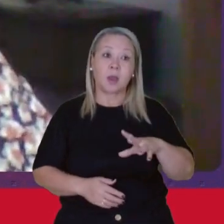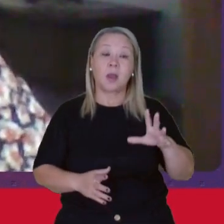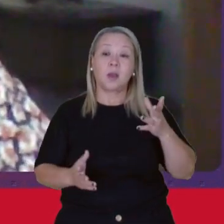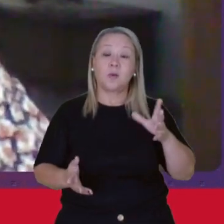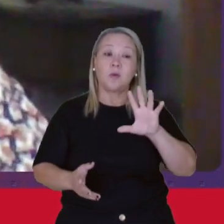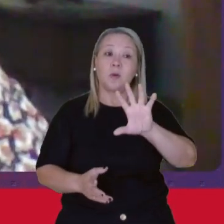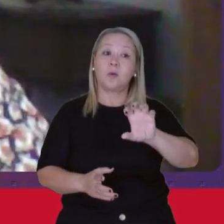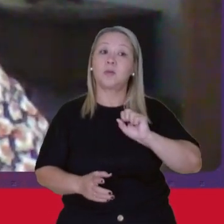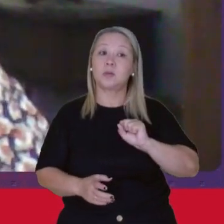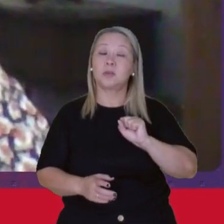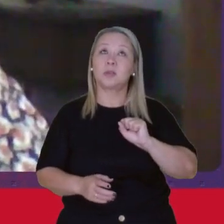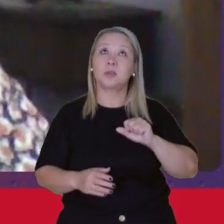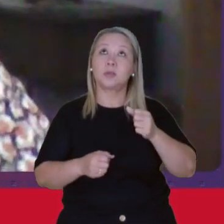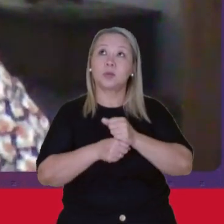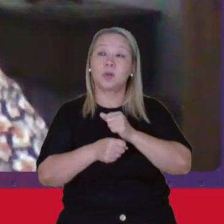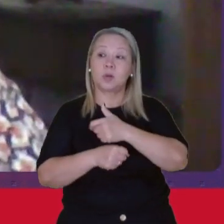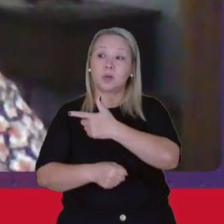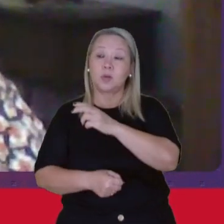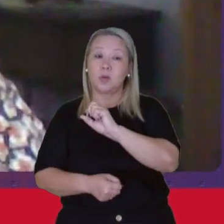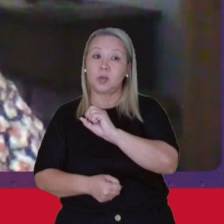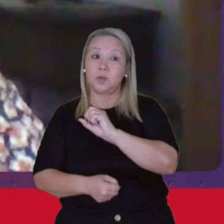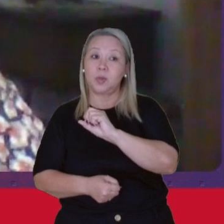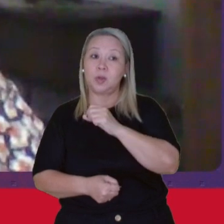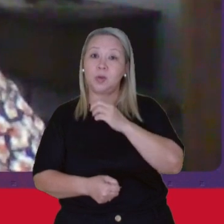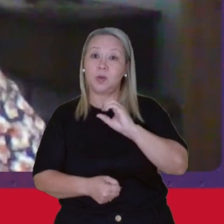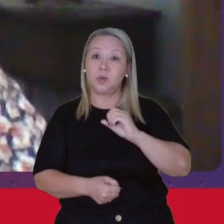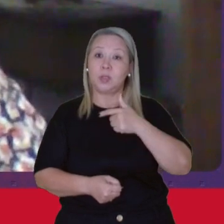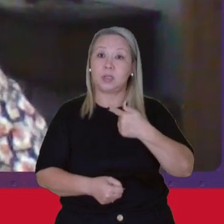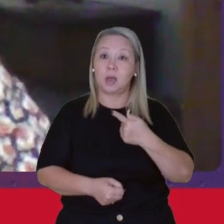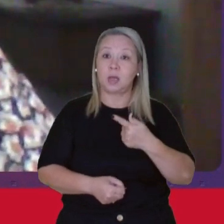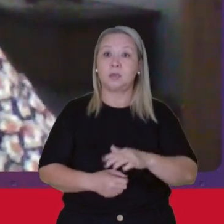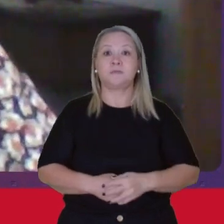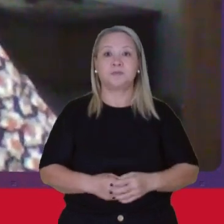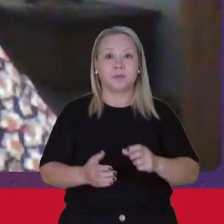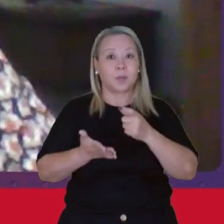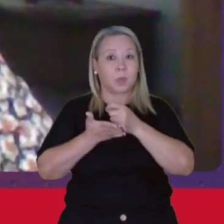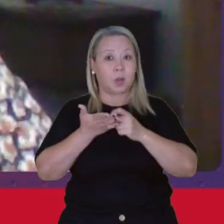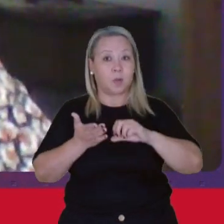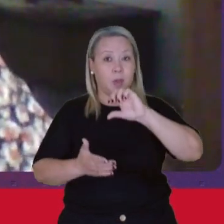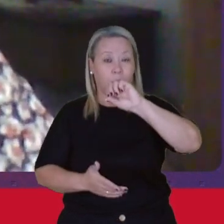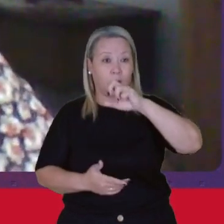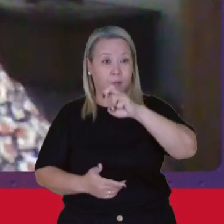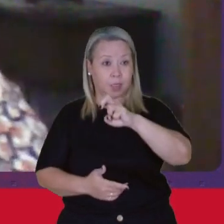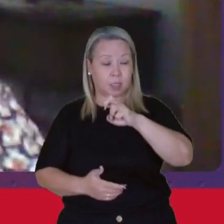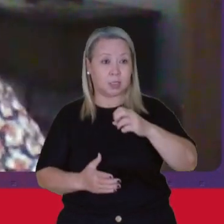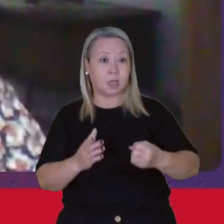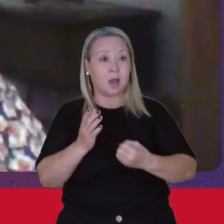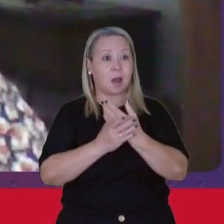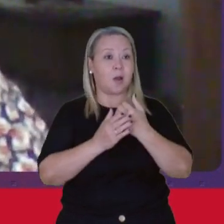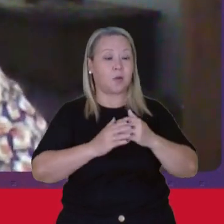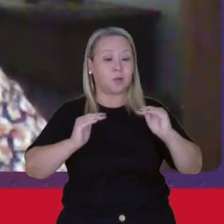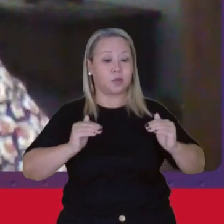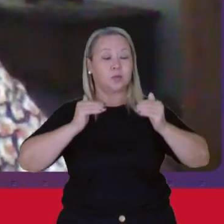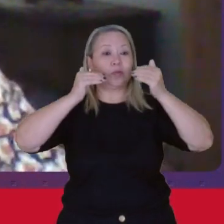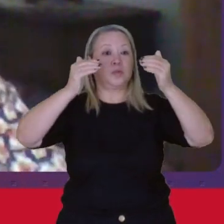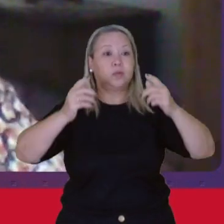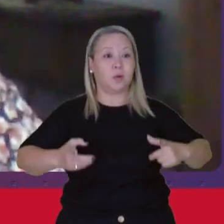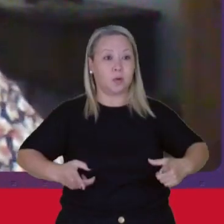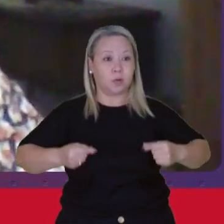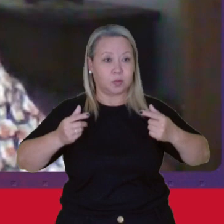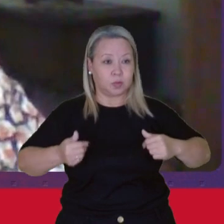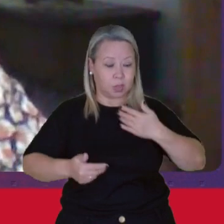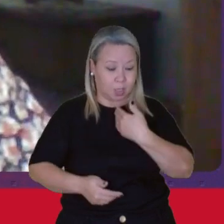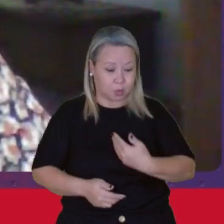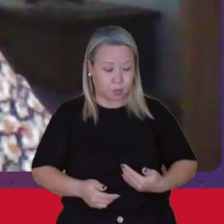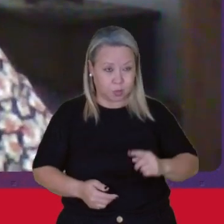A partir de 2007 Com a emenda Constitucional 95 Ao estabelecer Um teto Para os gastos Públicos